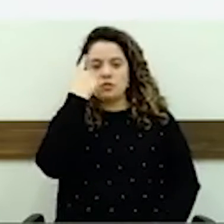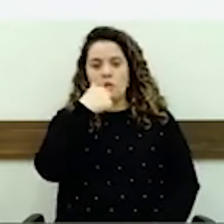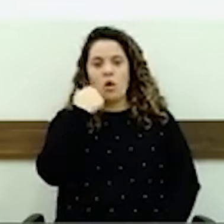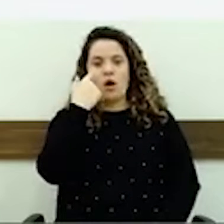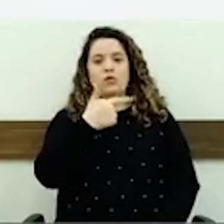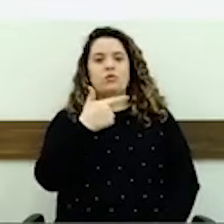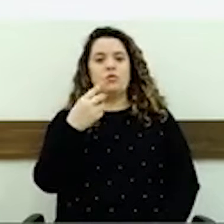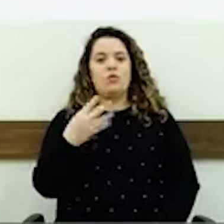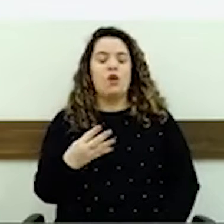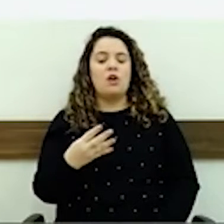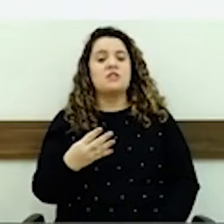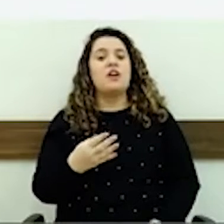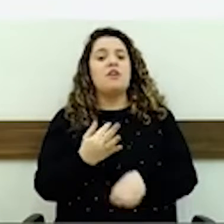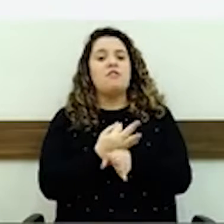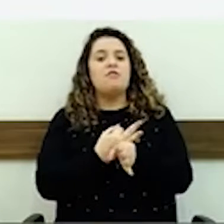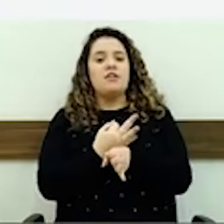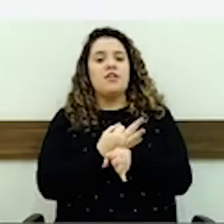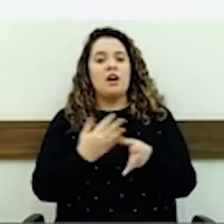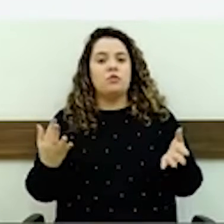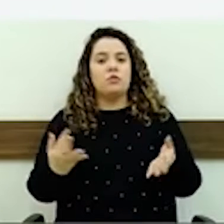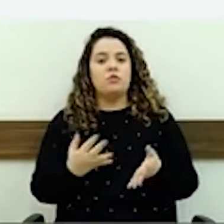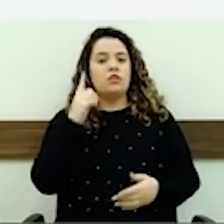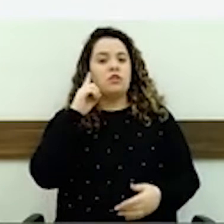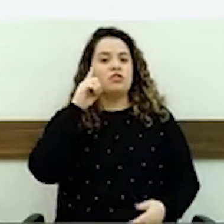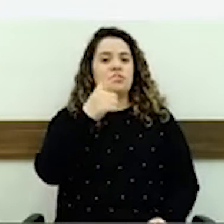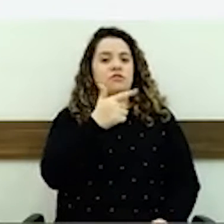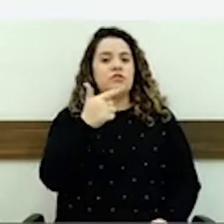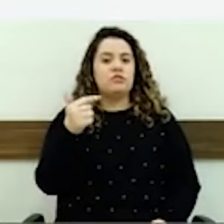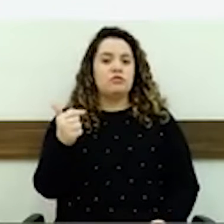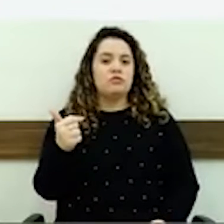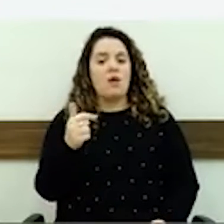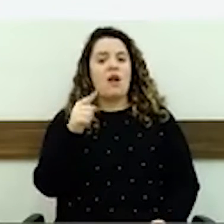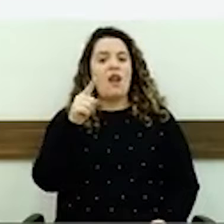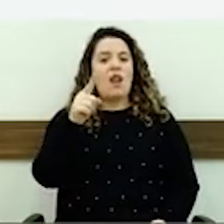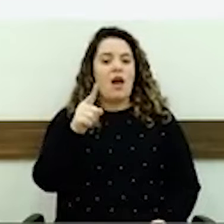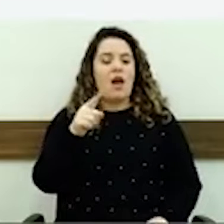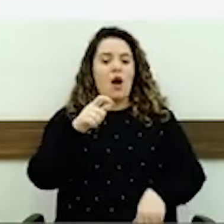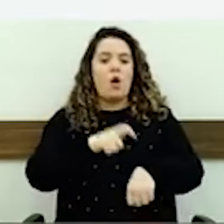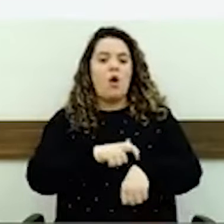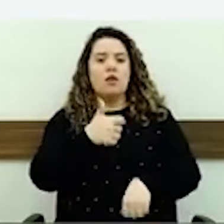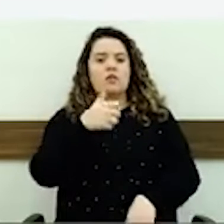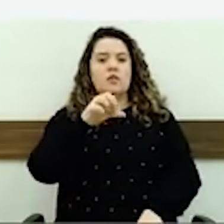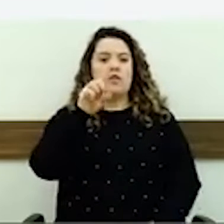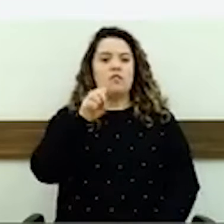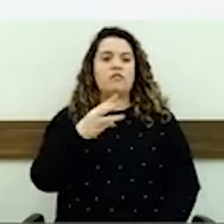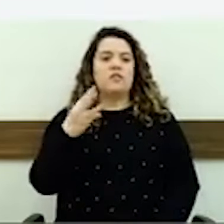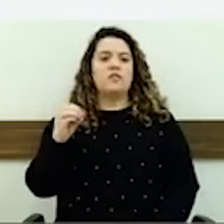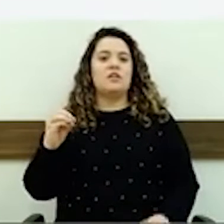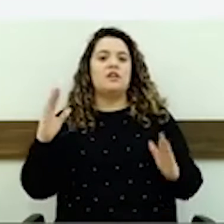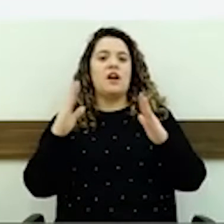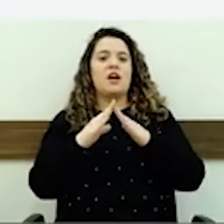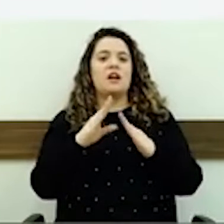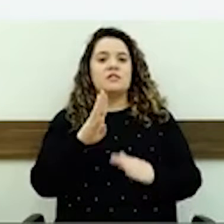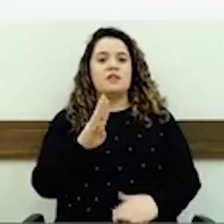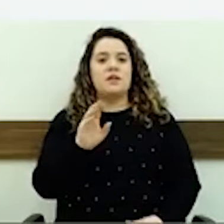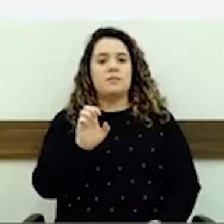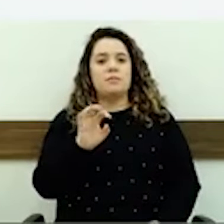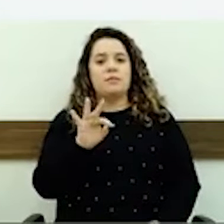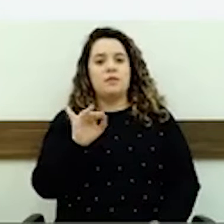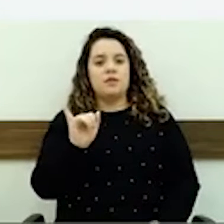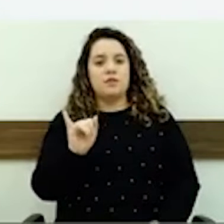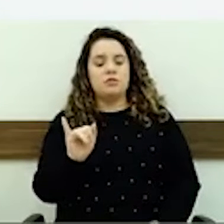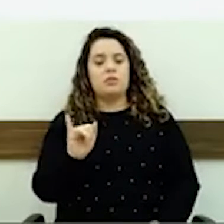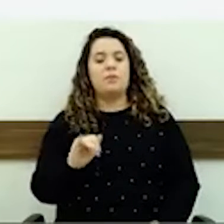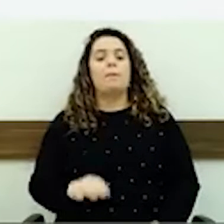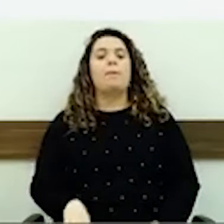agora dia 21, às 19h30, lá na Casa da Bete. Hoje de manhã estive levando demandas também ao nosso secretário